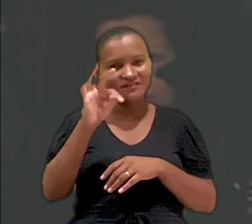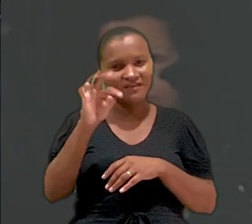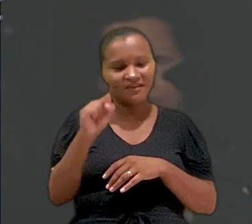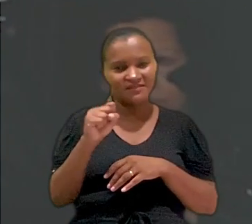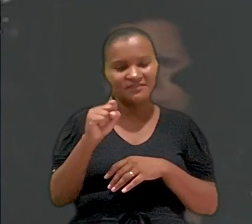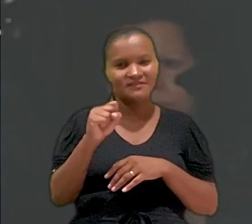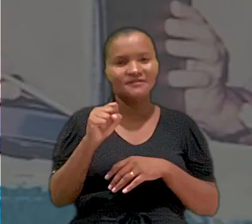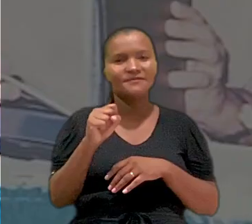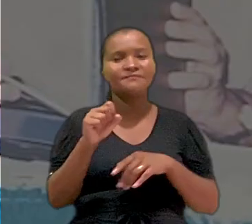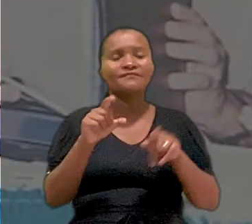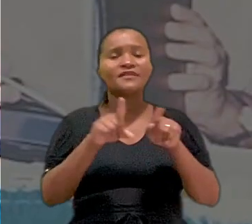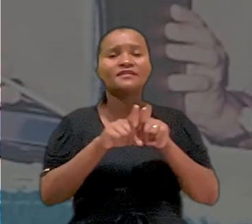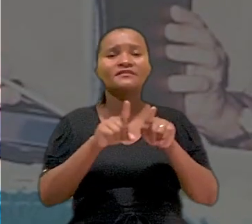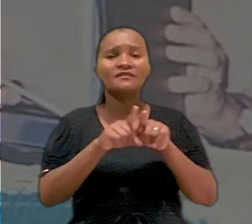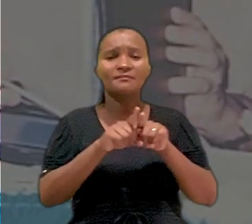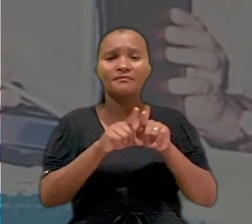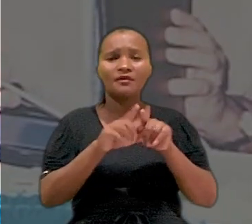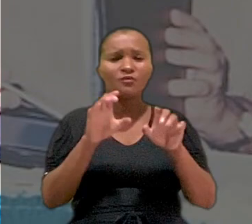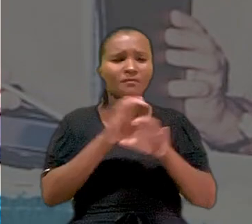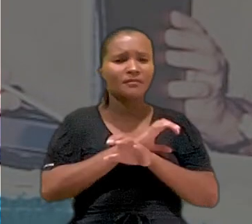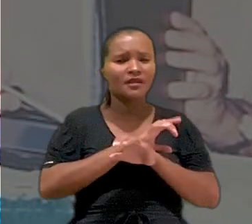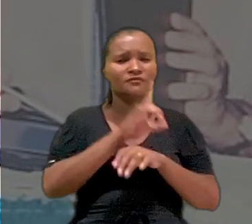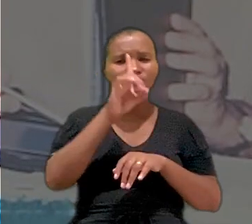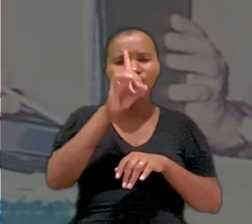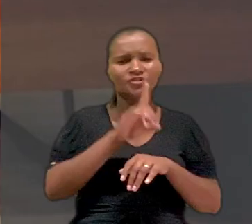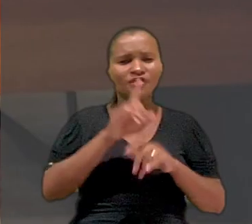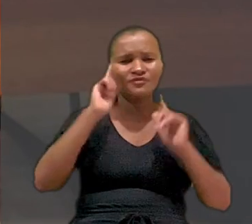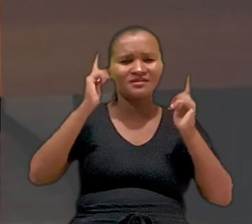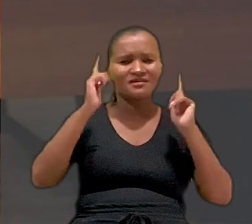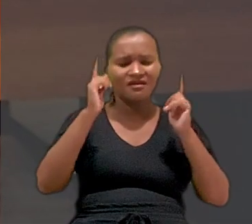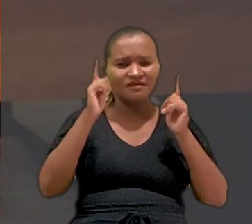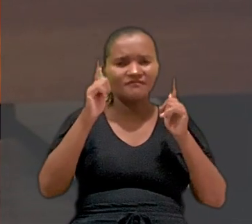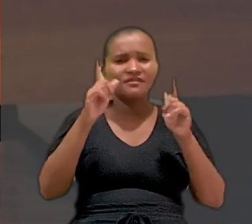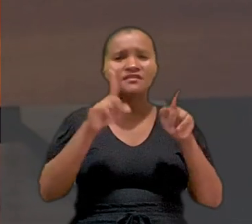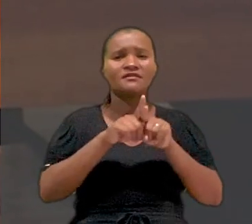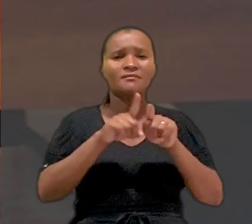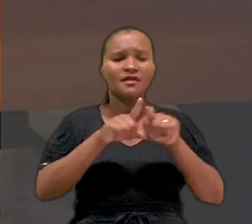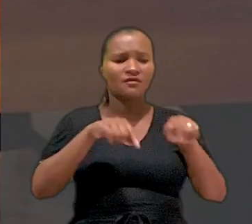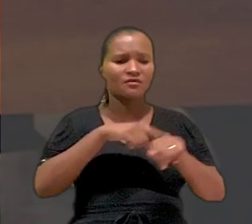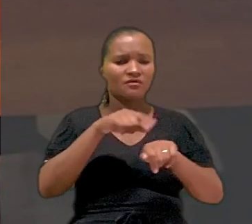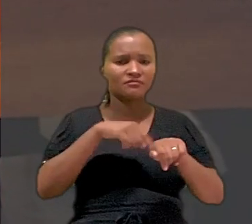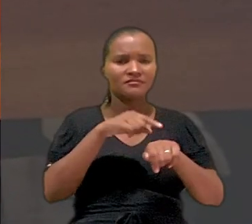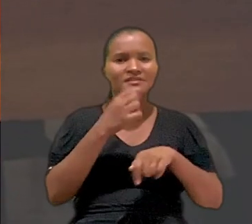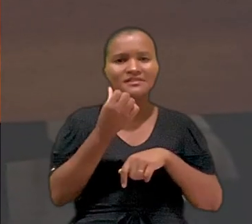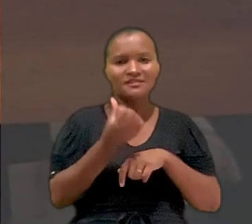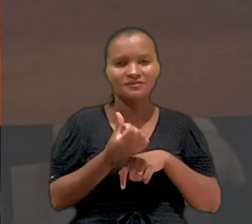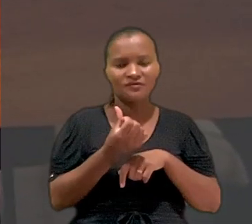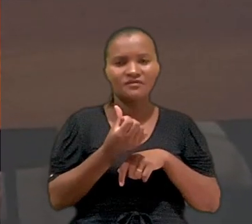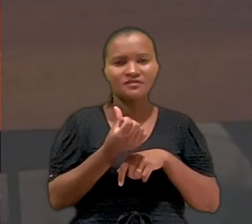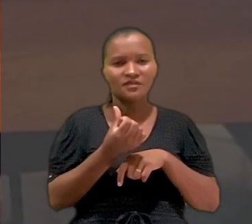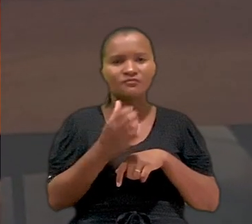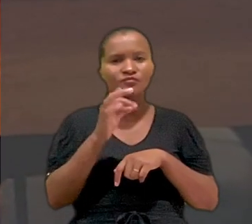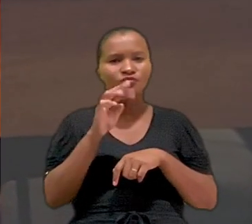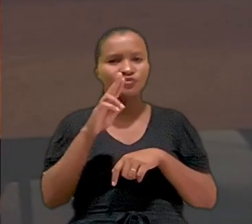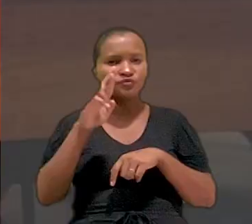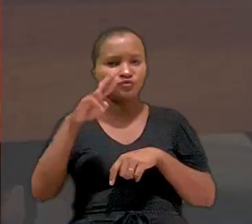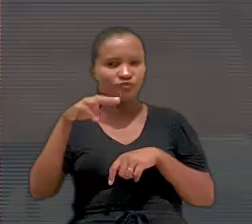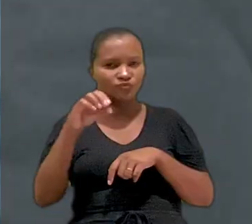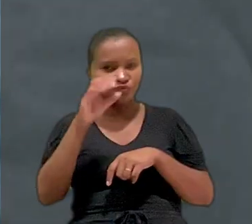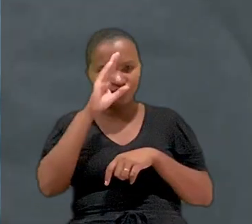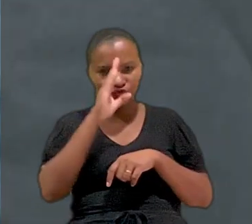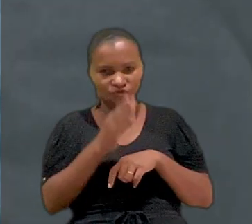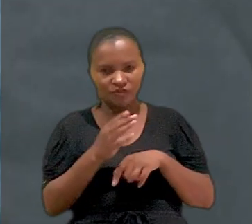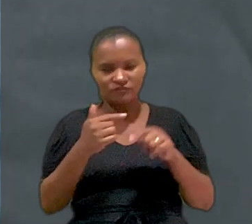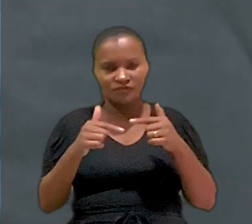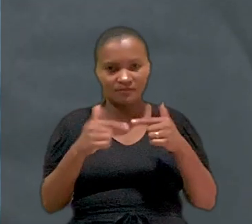saldo do FGTS, o pleno direito de greve, a jornada máxima de seis horas para turnos ininterruptos